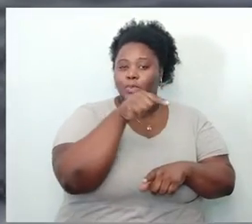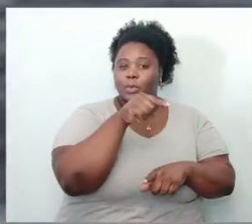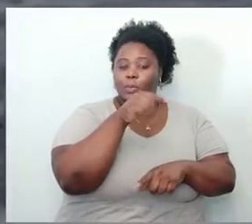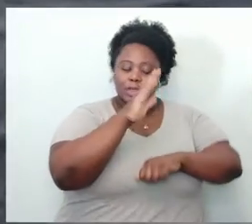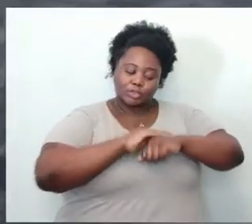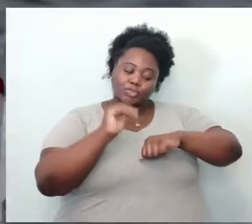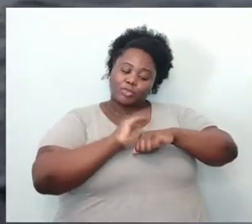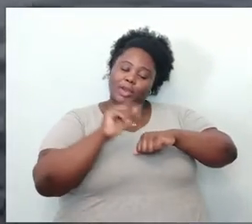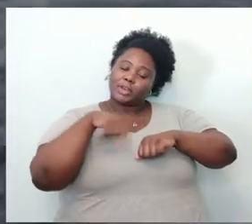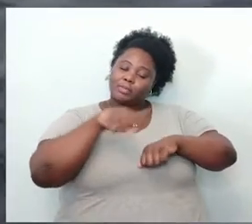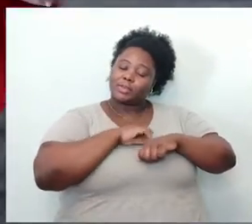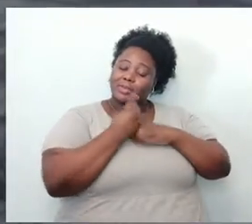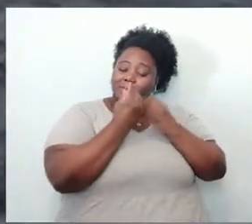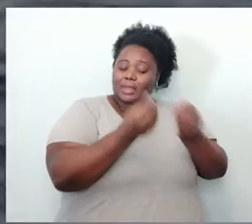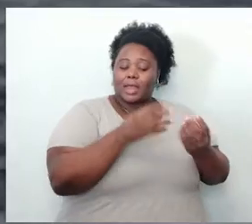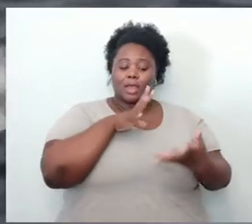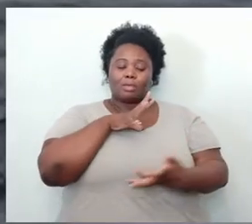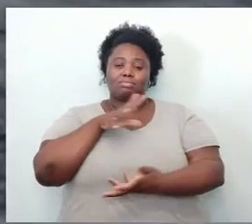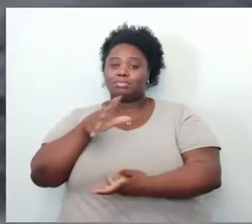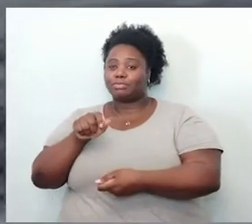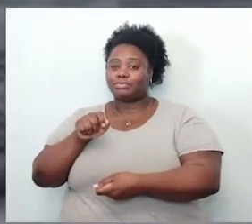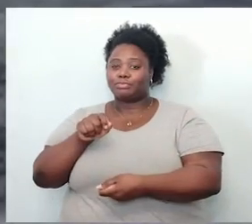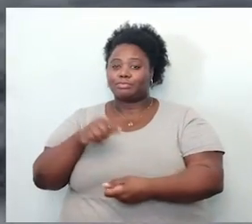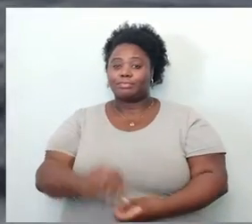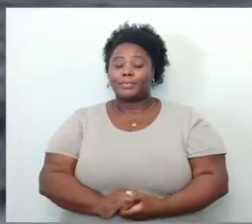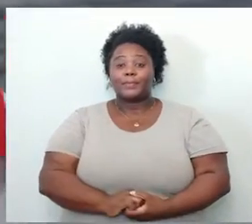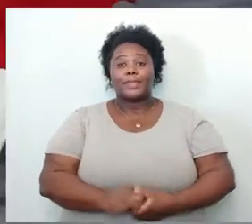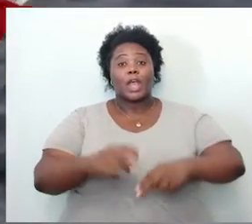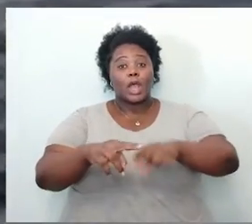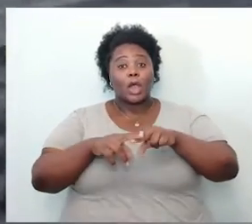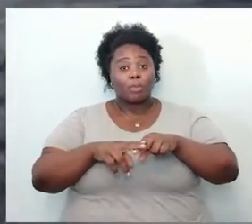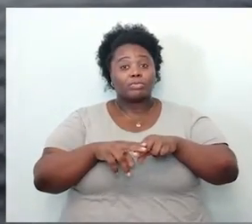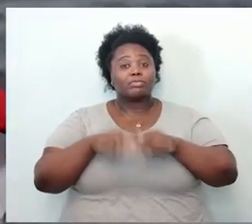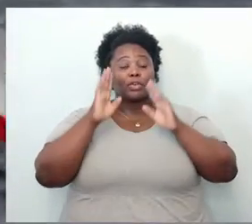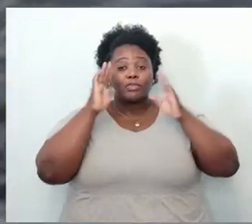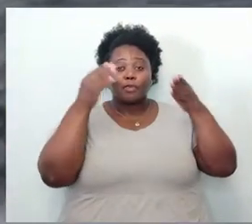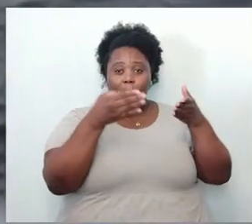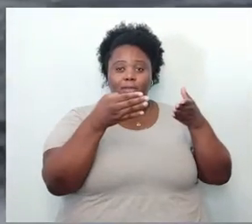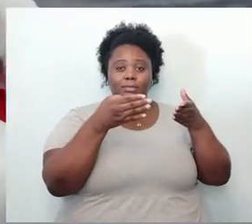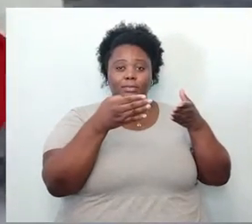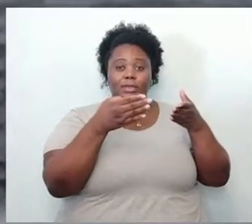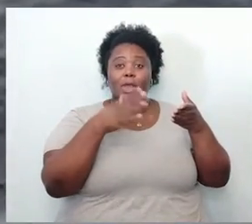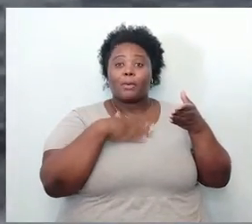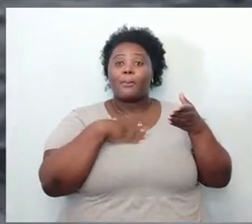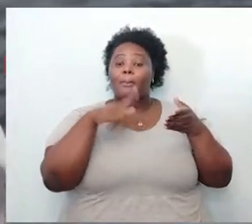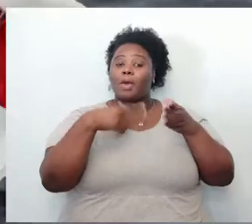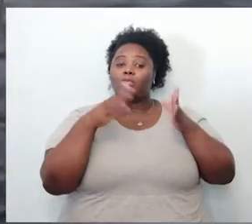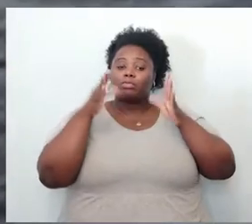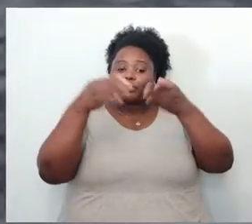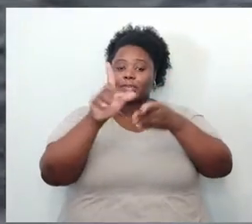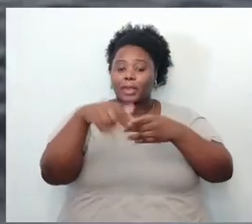no carinho que dedicamos ao planeta. Poeta, nesse sentido, meu destino está